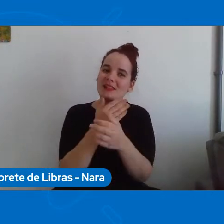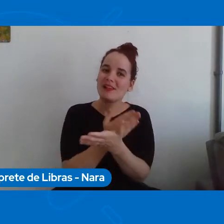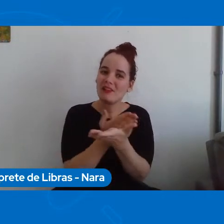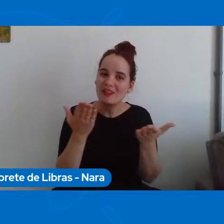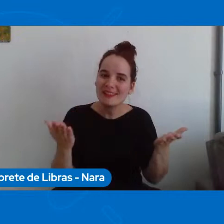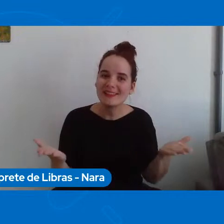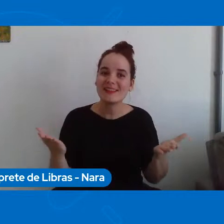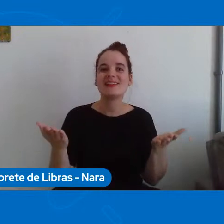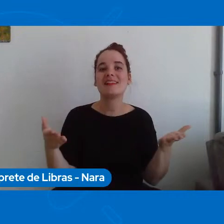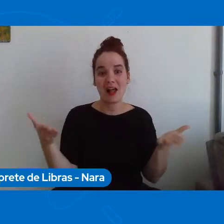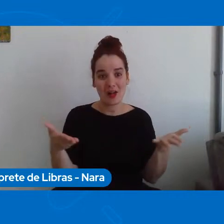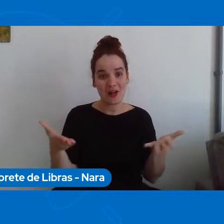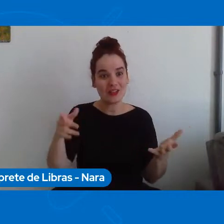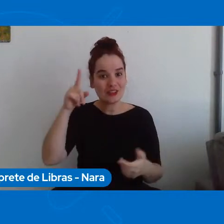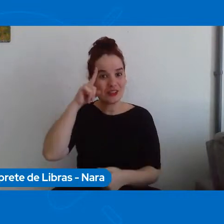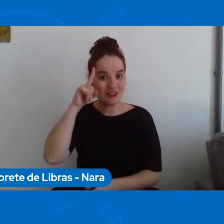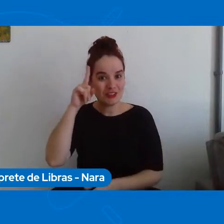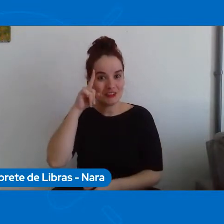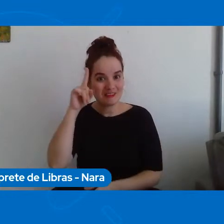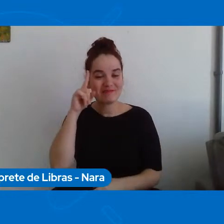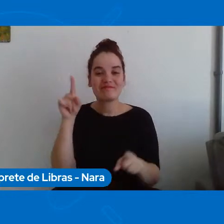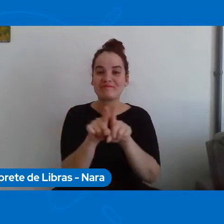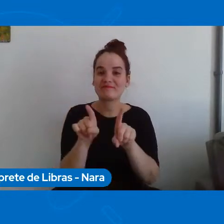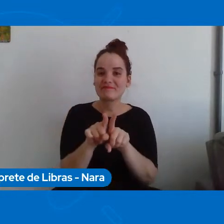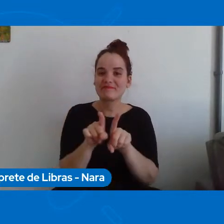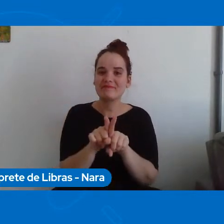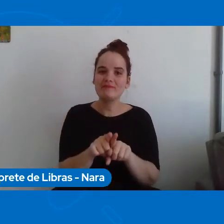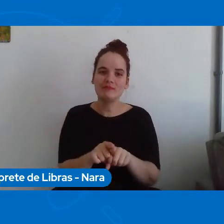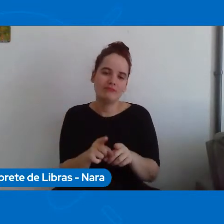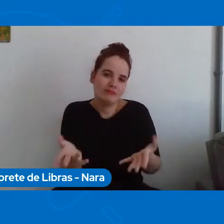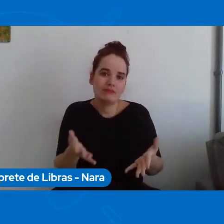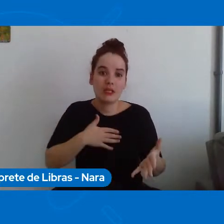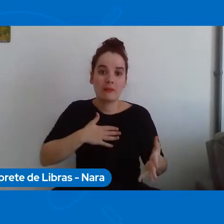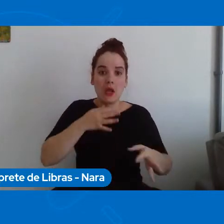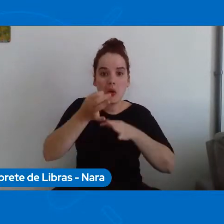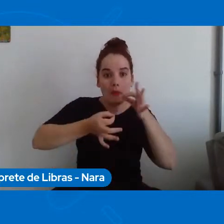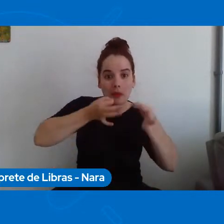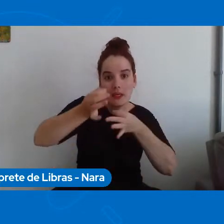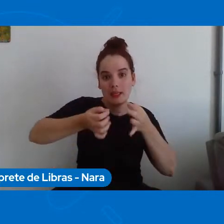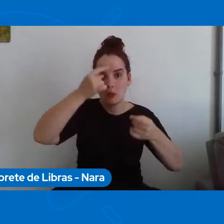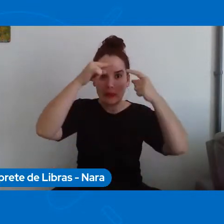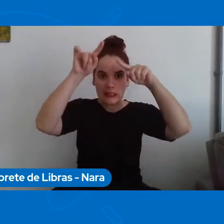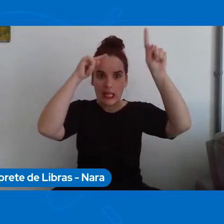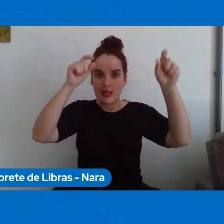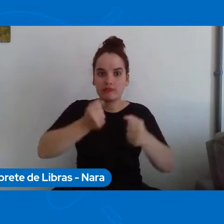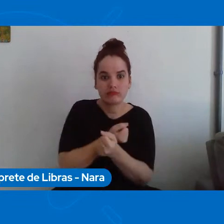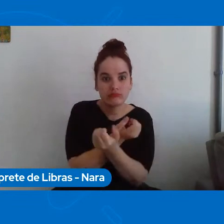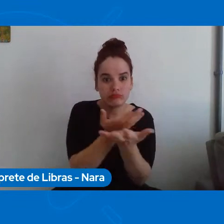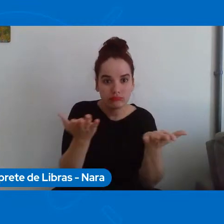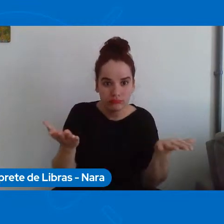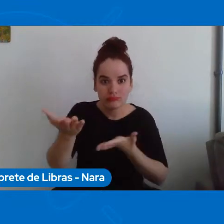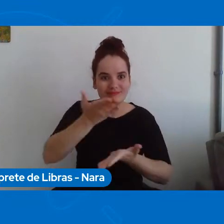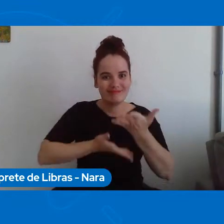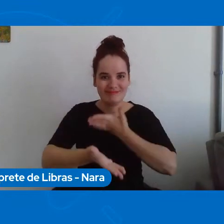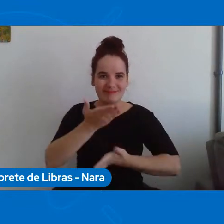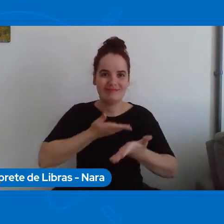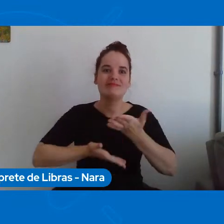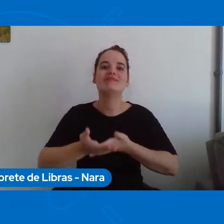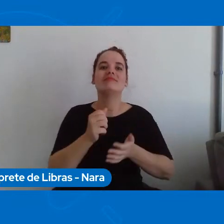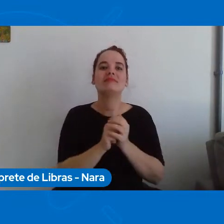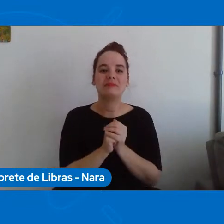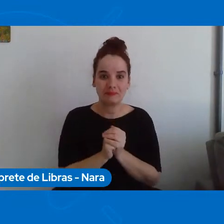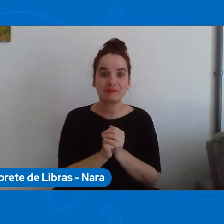dia e de trazer um pouquinho das minhas ideias e das provocações. Então, quando o